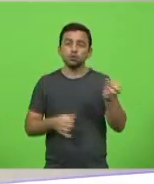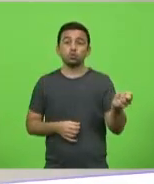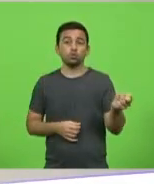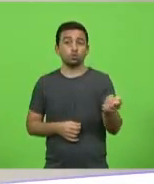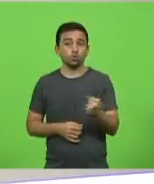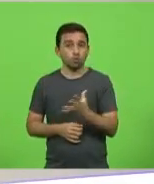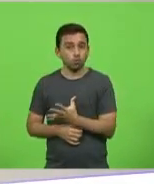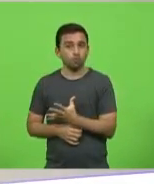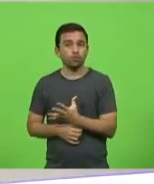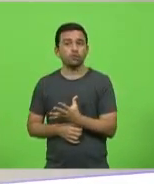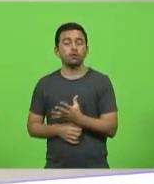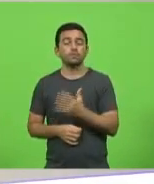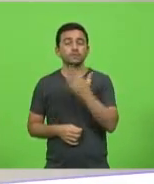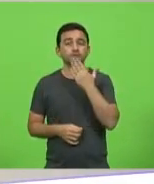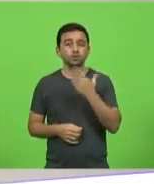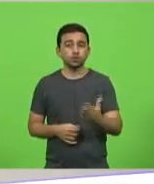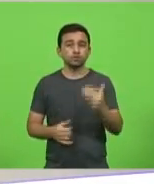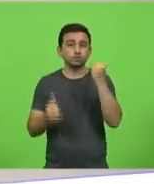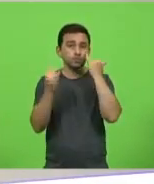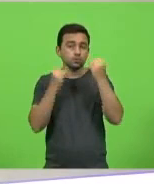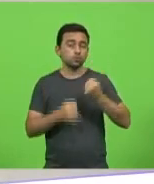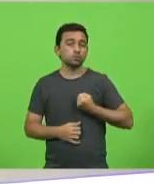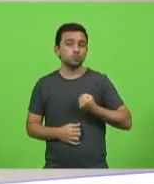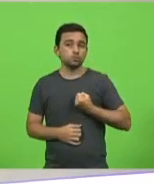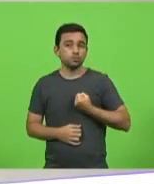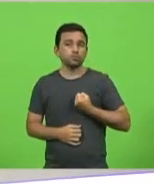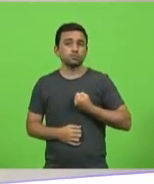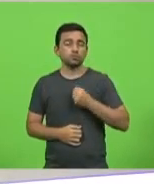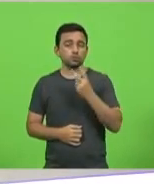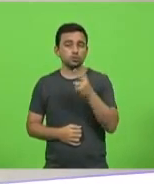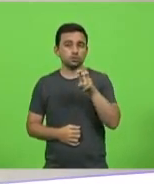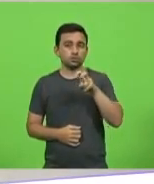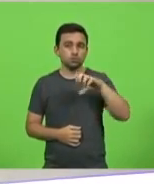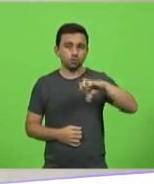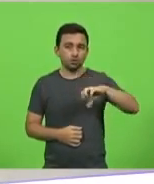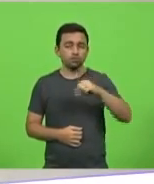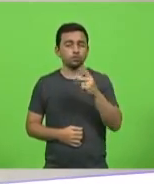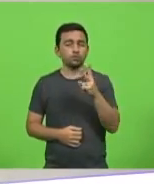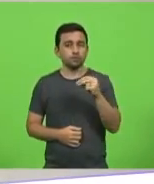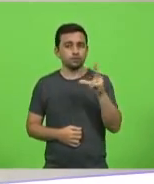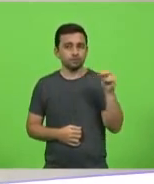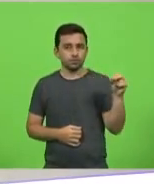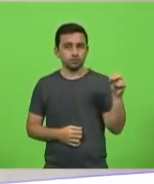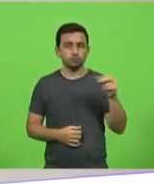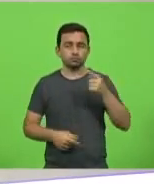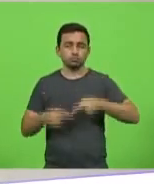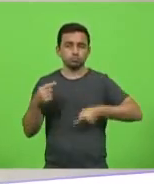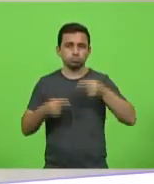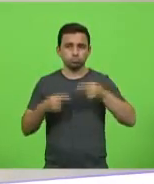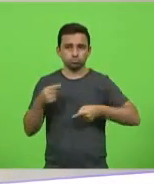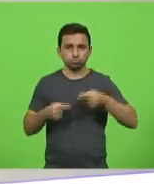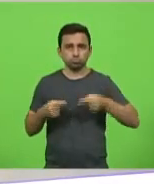acerca do pedido de informação número 259 de 2020. Em discussão,